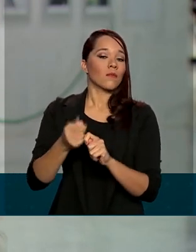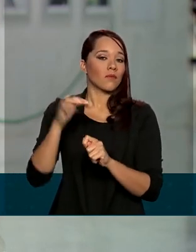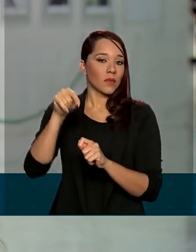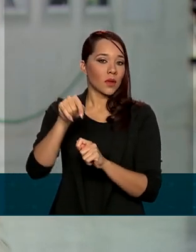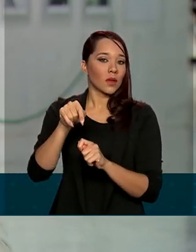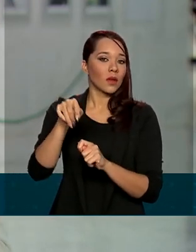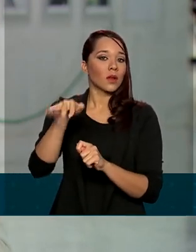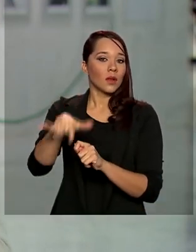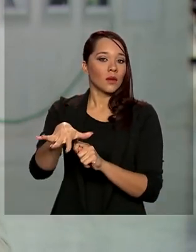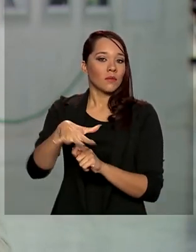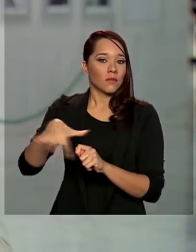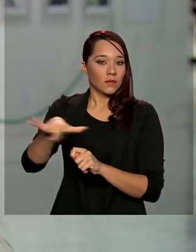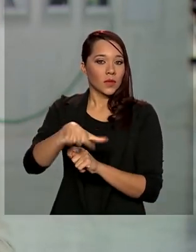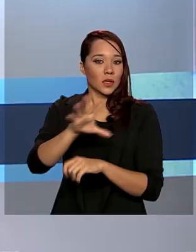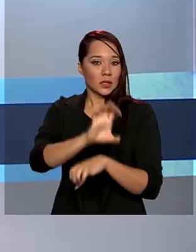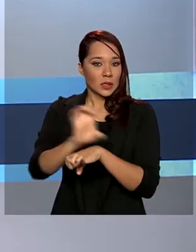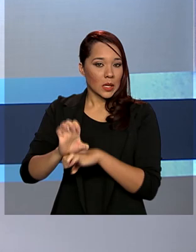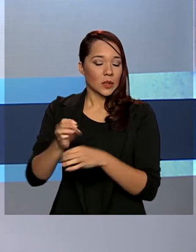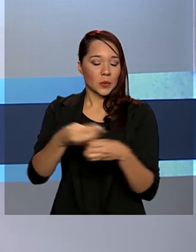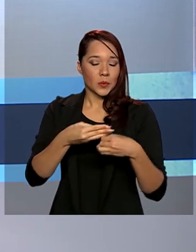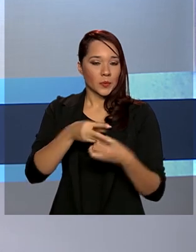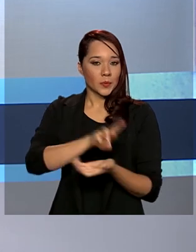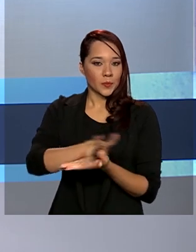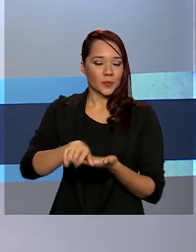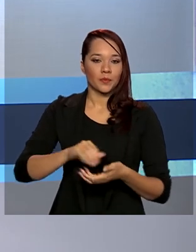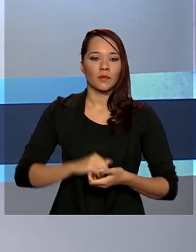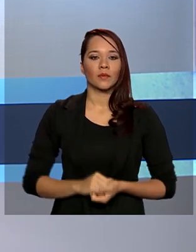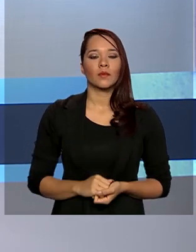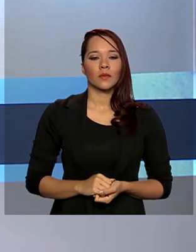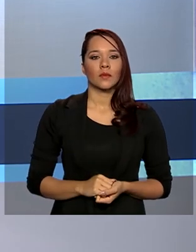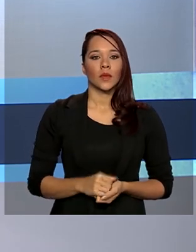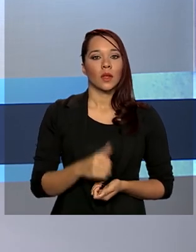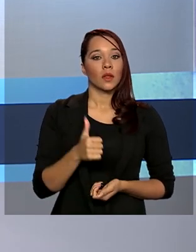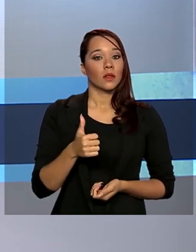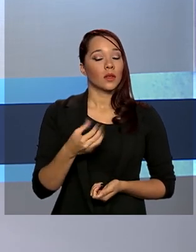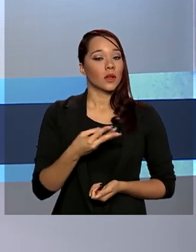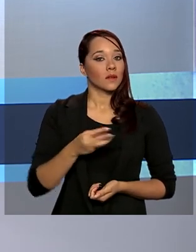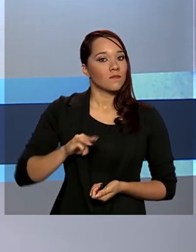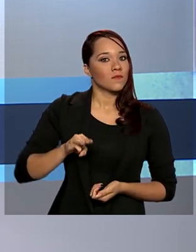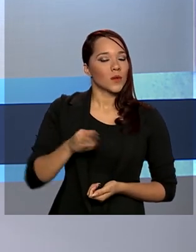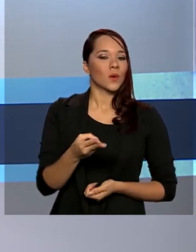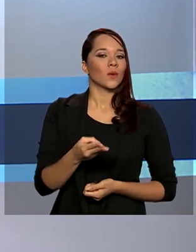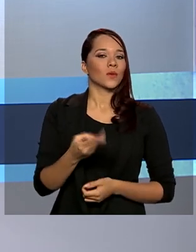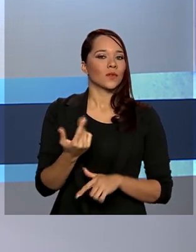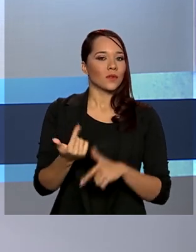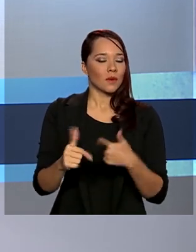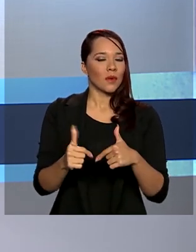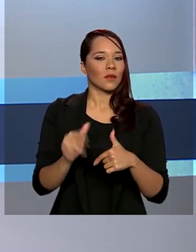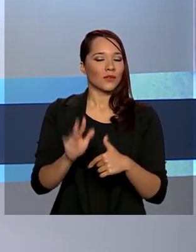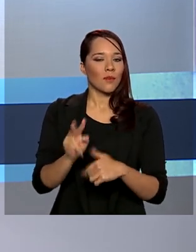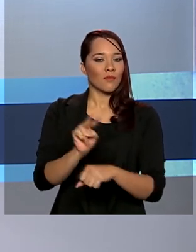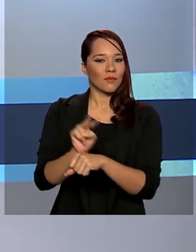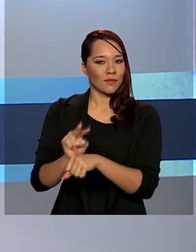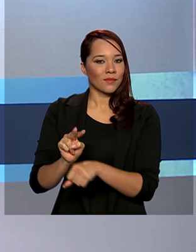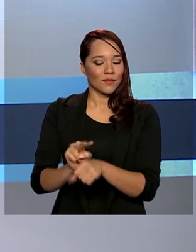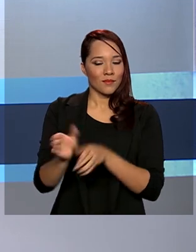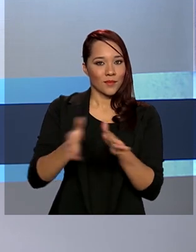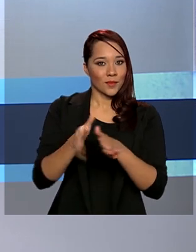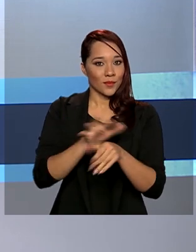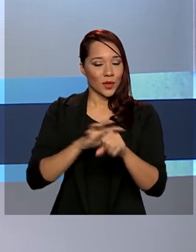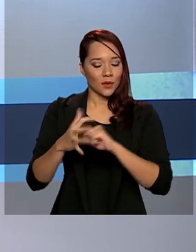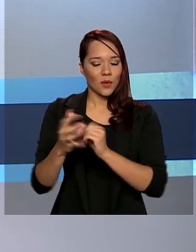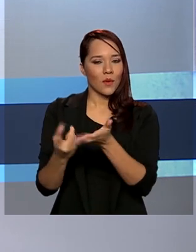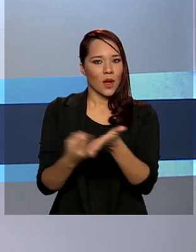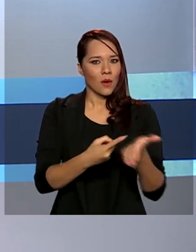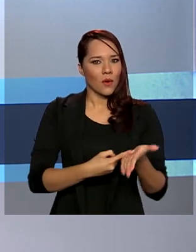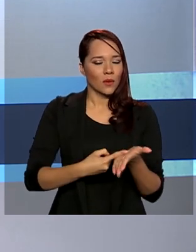cofres públicos locais. 13 milhões de empregos já foram preservados durante a pandemia com acordos